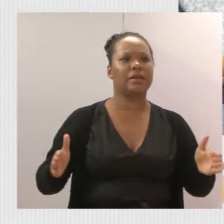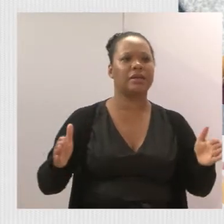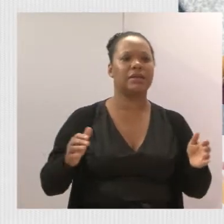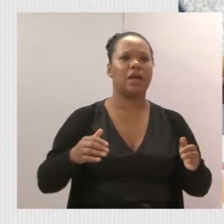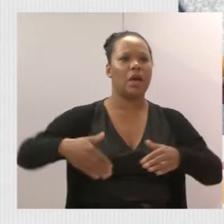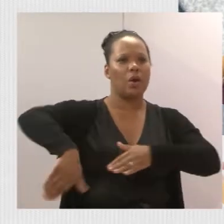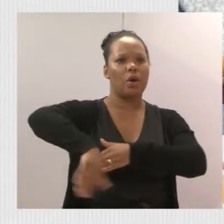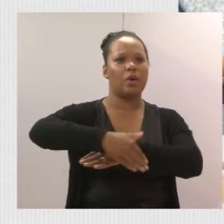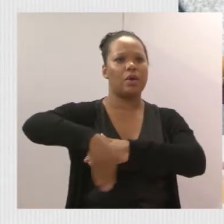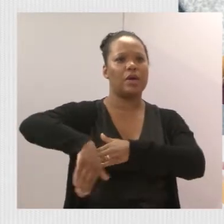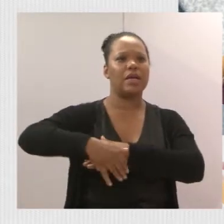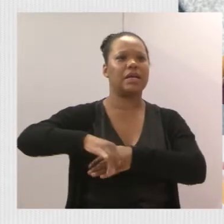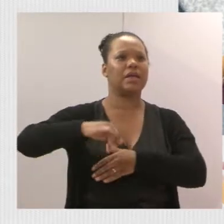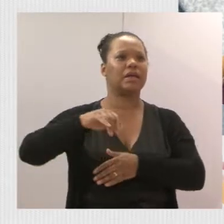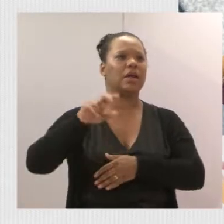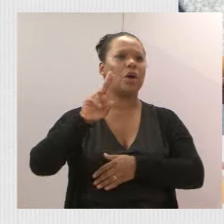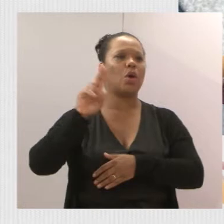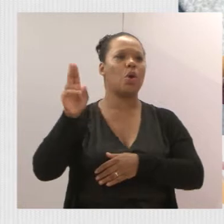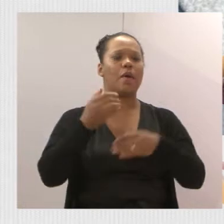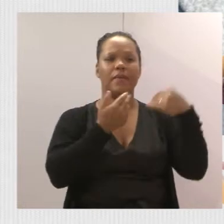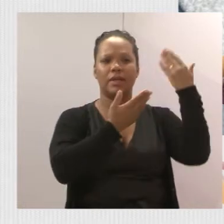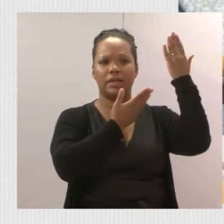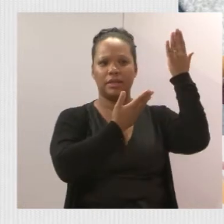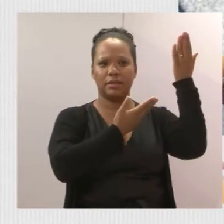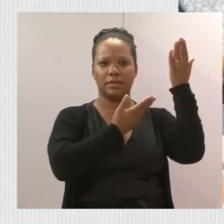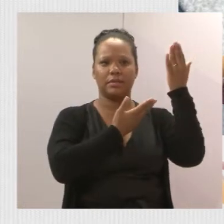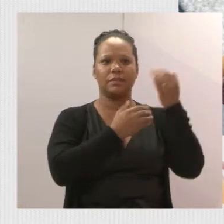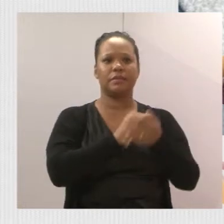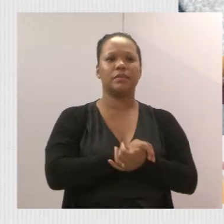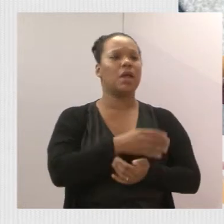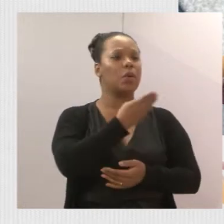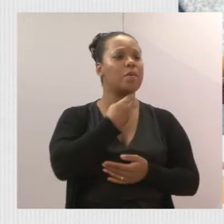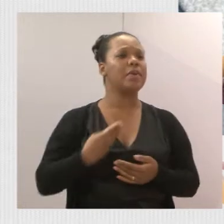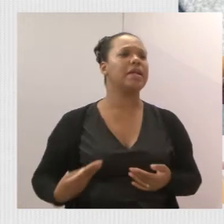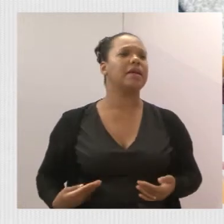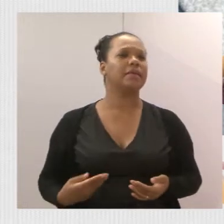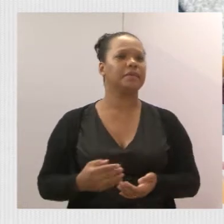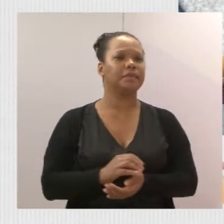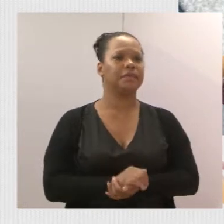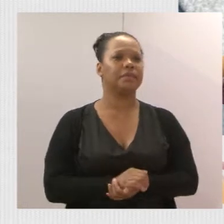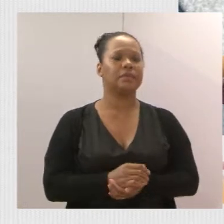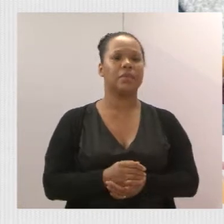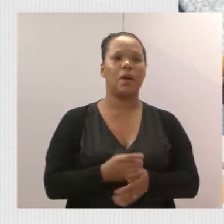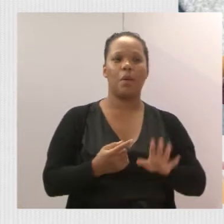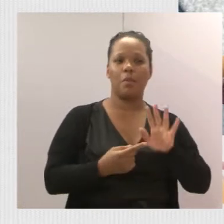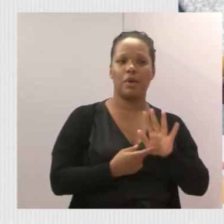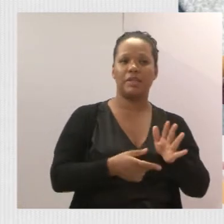rua Isaías Florencio, bairro Parque Imperial. Antes e depois.